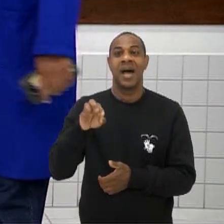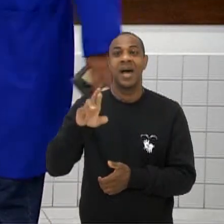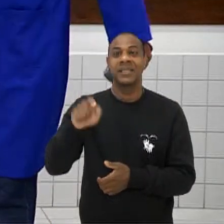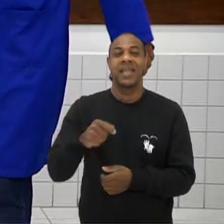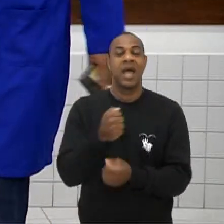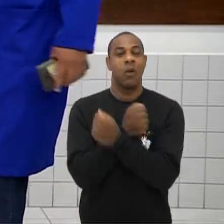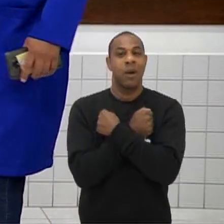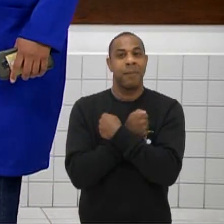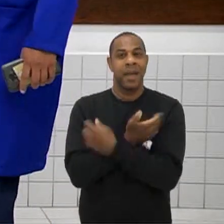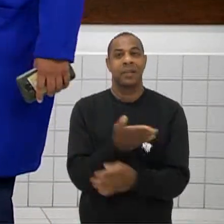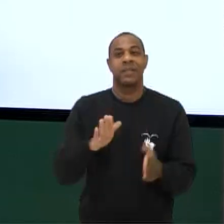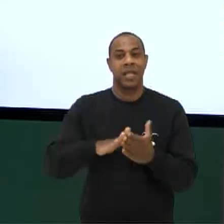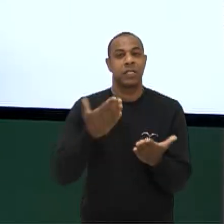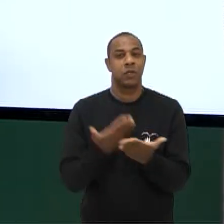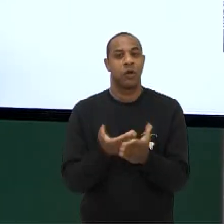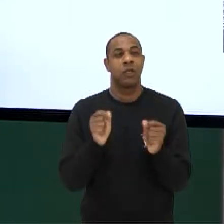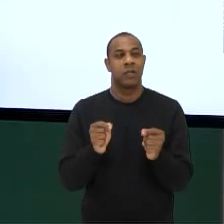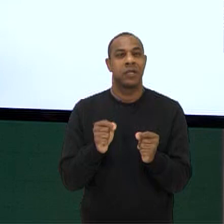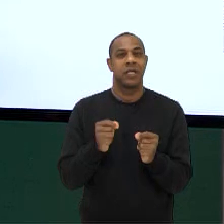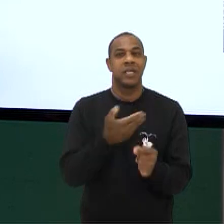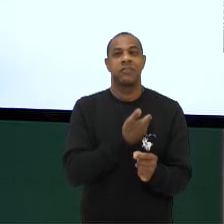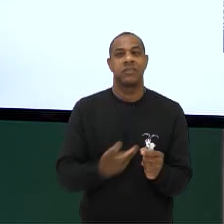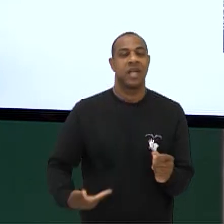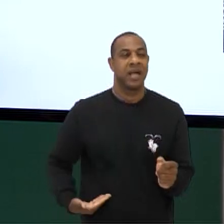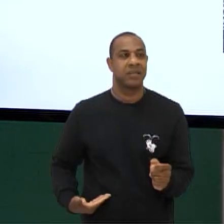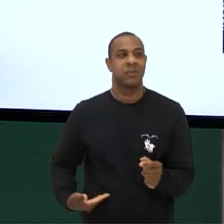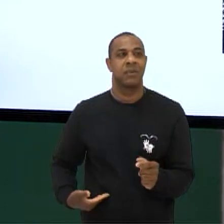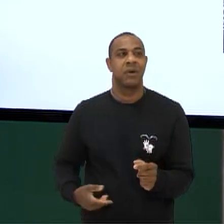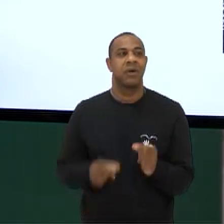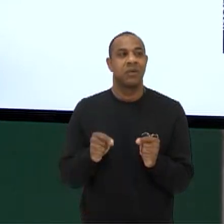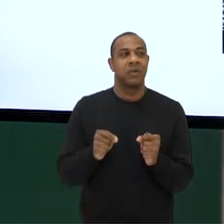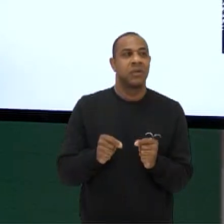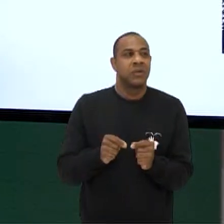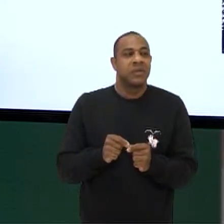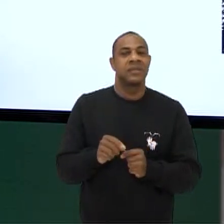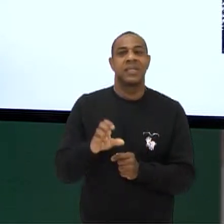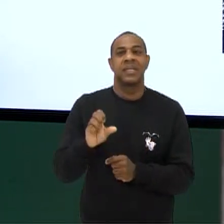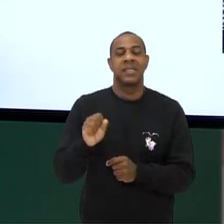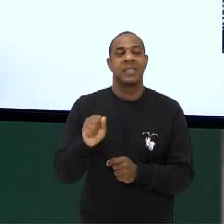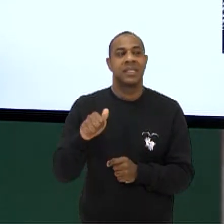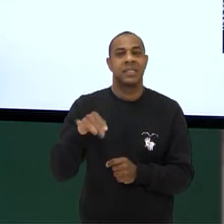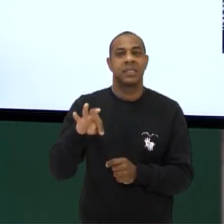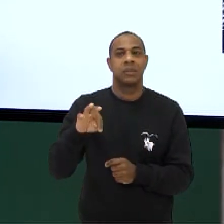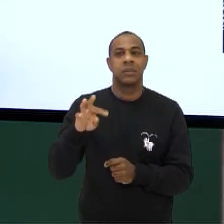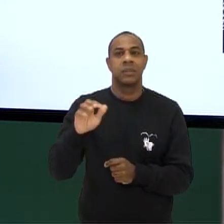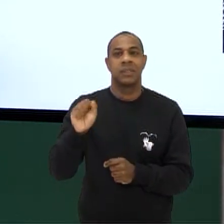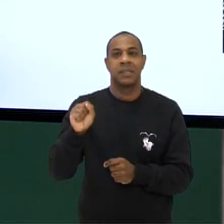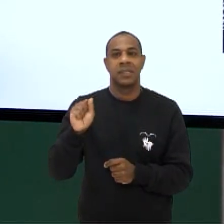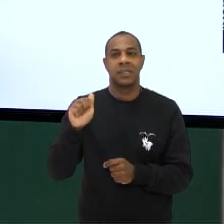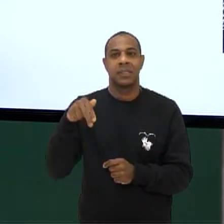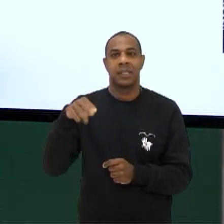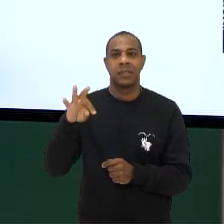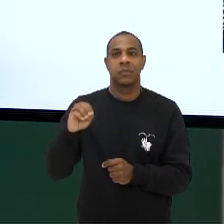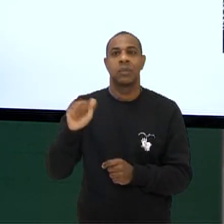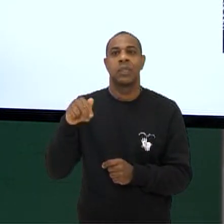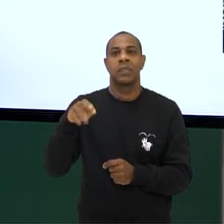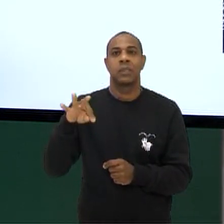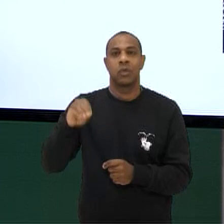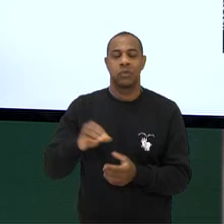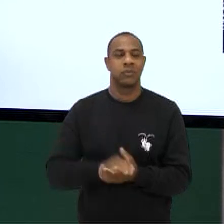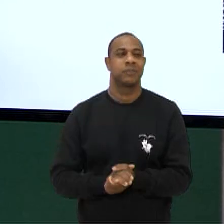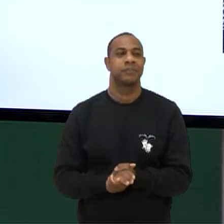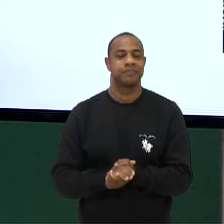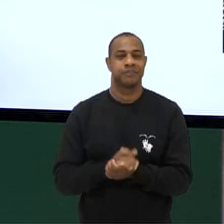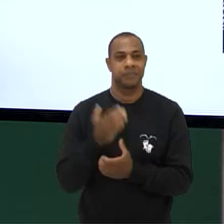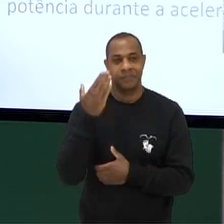Para o pessoal do colégio Estadual Juventude de Santo Antônio De Balsanova Certo Cara Esse negócio está pegando mesmo aqui Tem